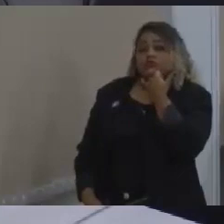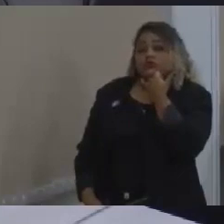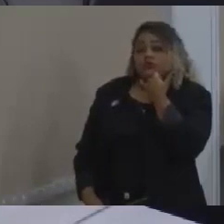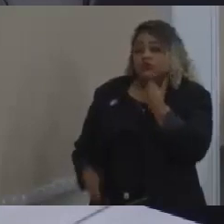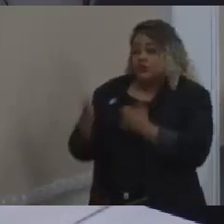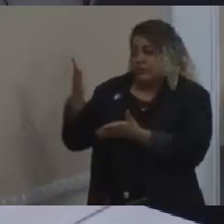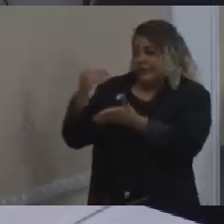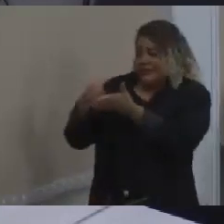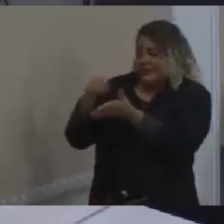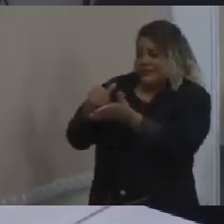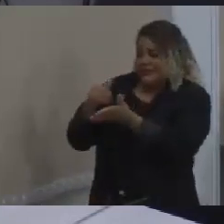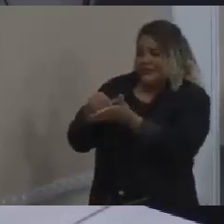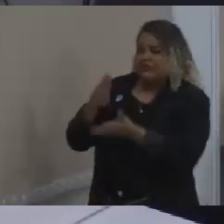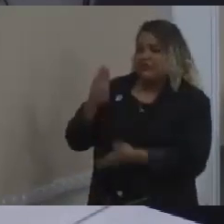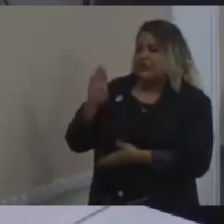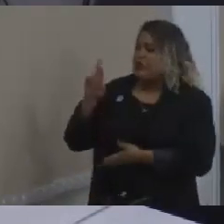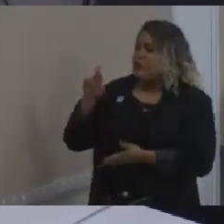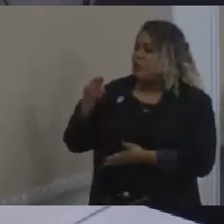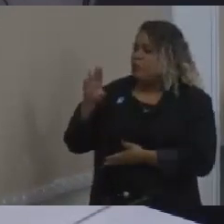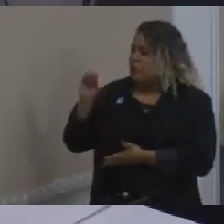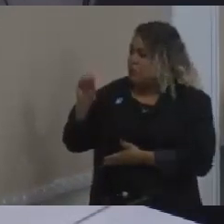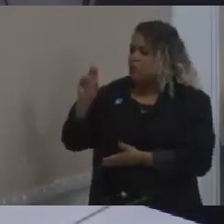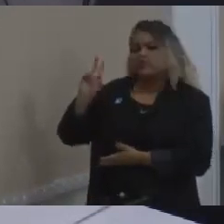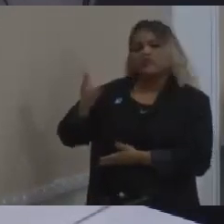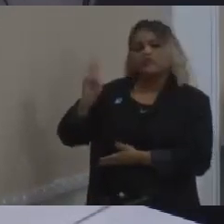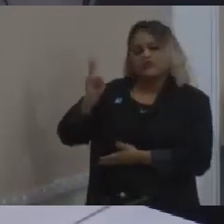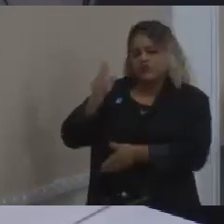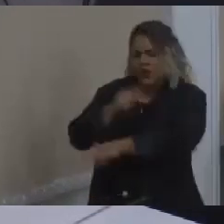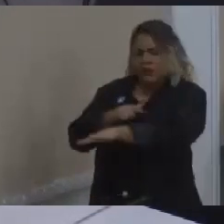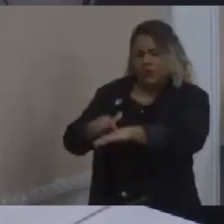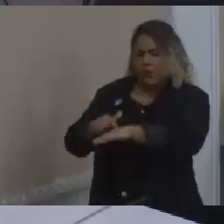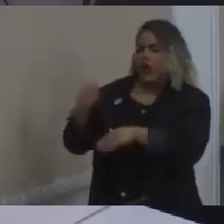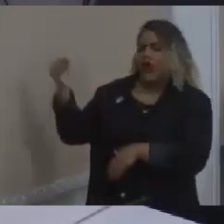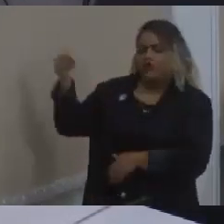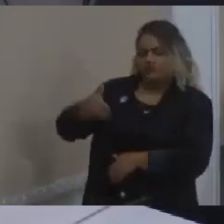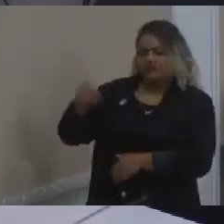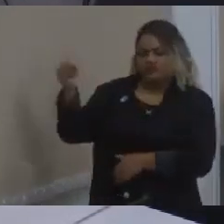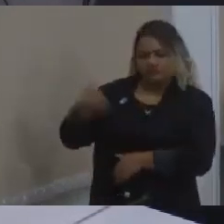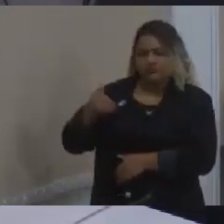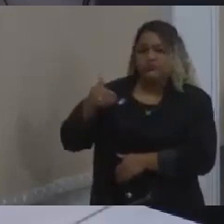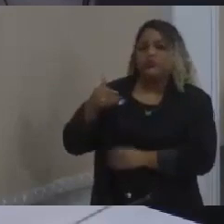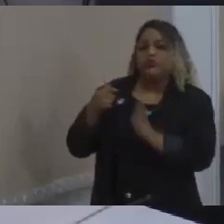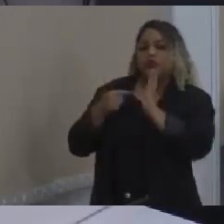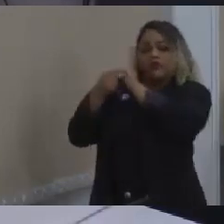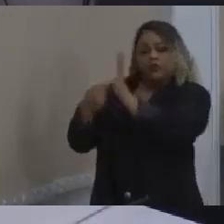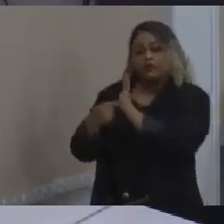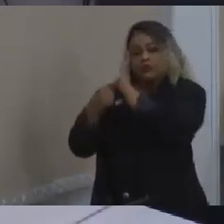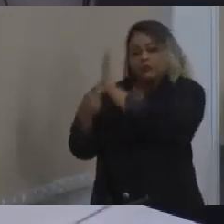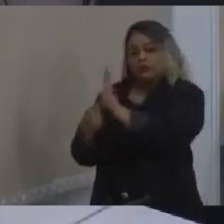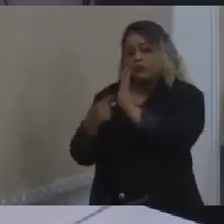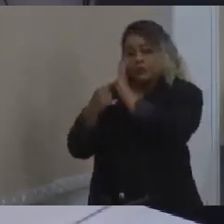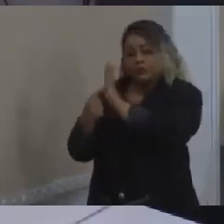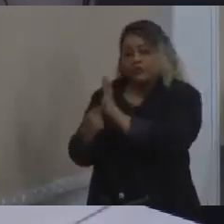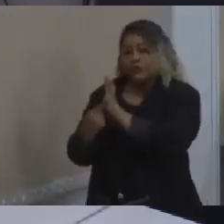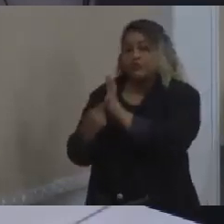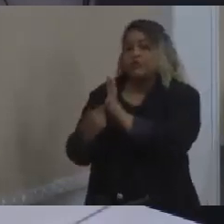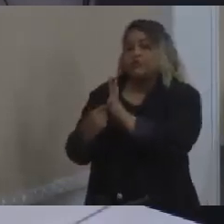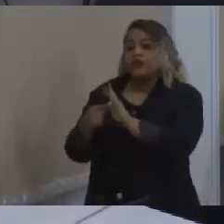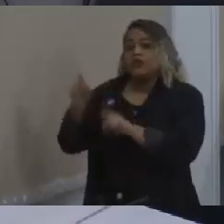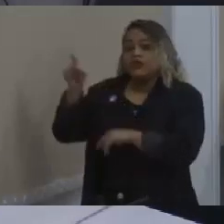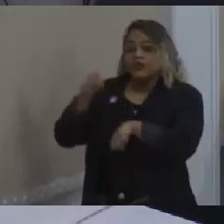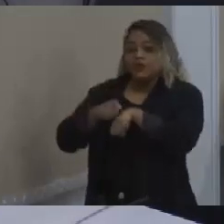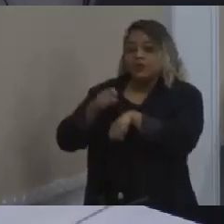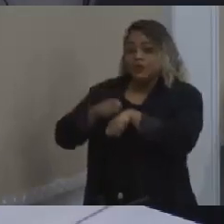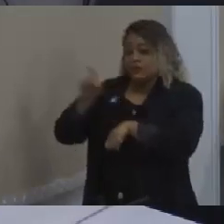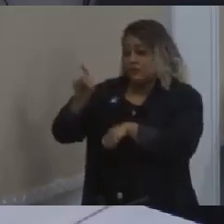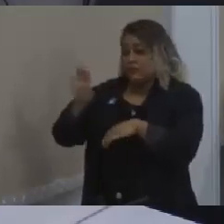o secretário Bruno Pacelli sempre muito solícito e sempre esteve aqui em todas essas apresentações, obviamente que quando ele tem que fazer